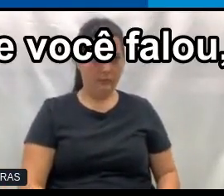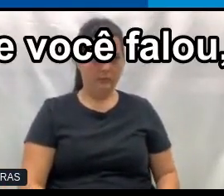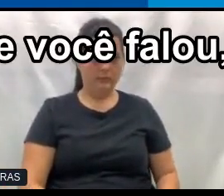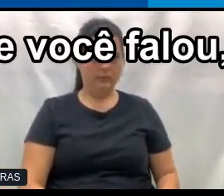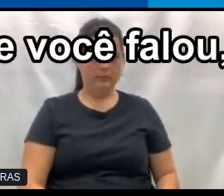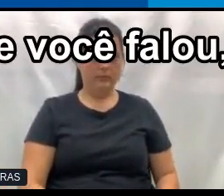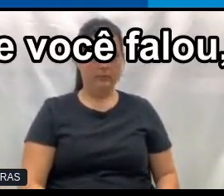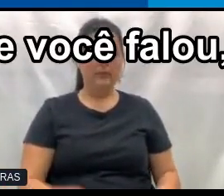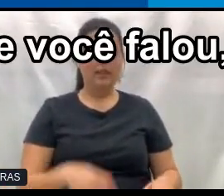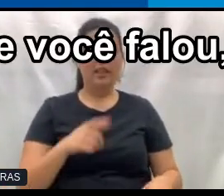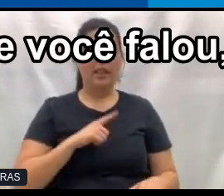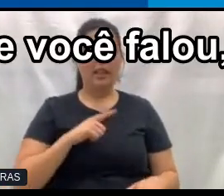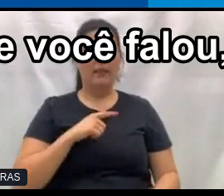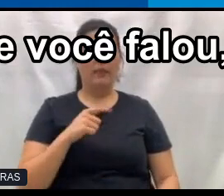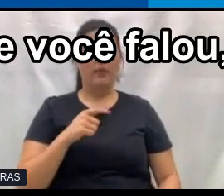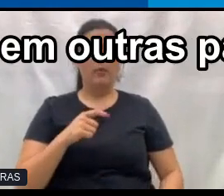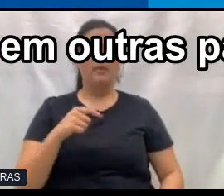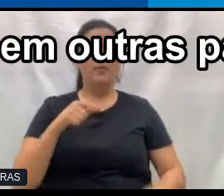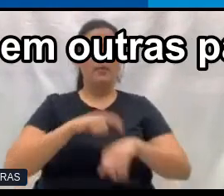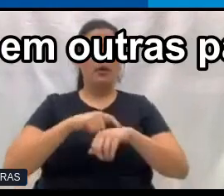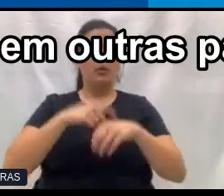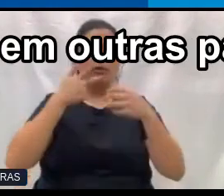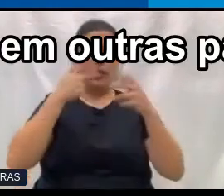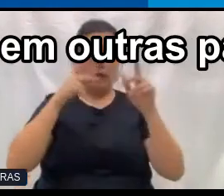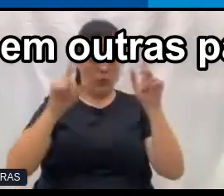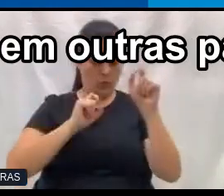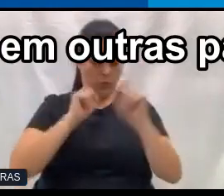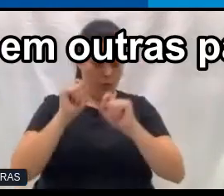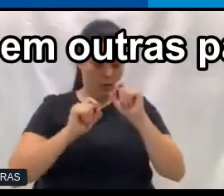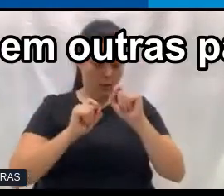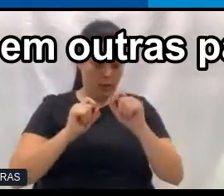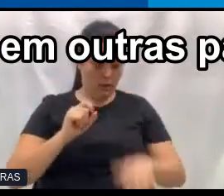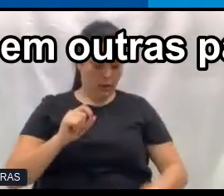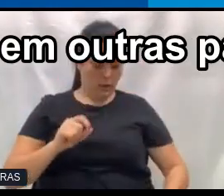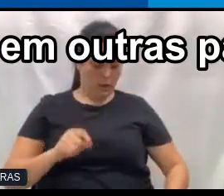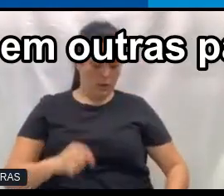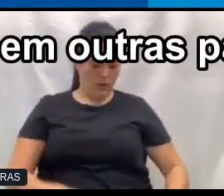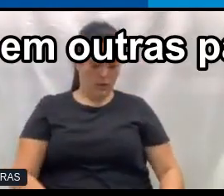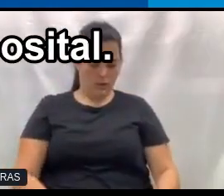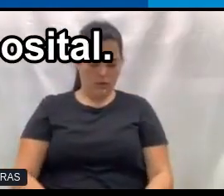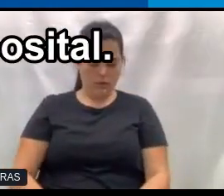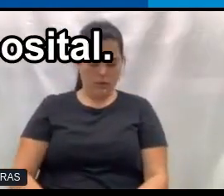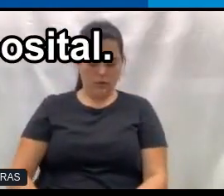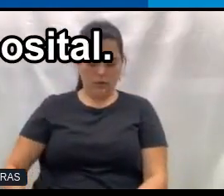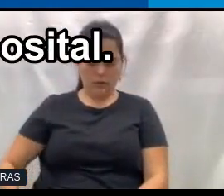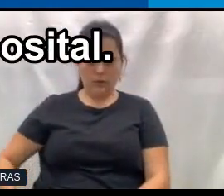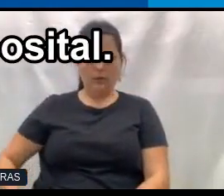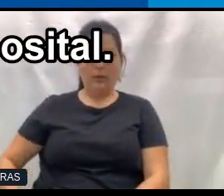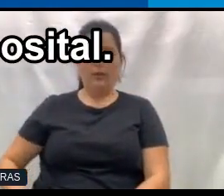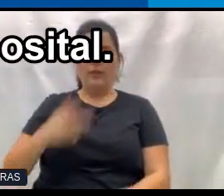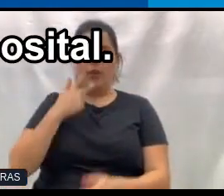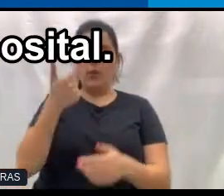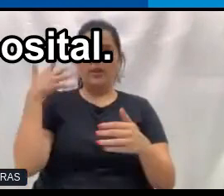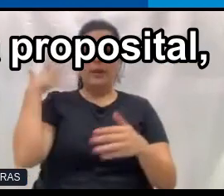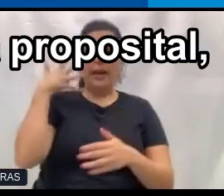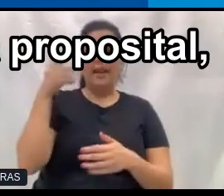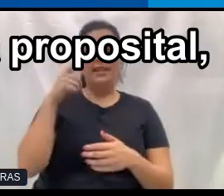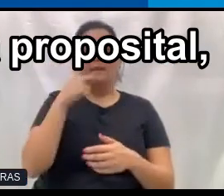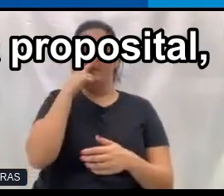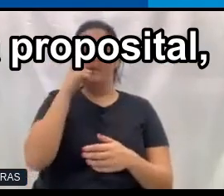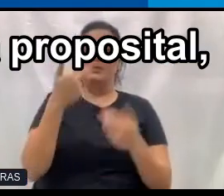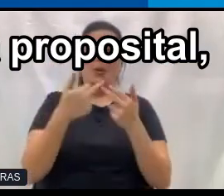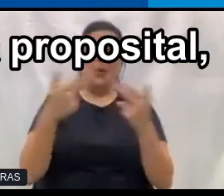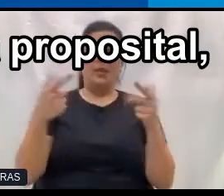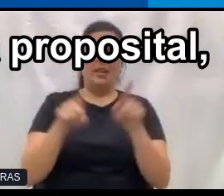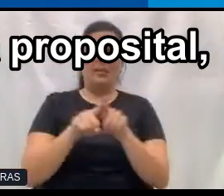Teve uma parte que você falou que a gente já tinha falado em outras palestras, isso foi proposital, tá? Você